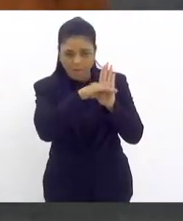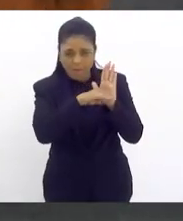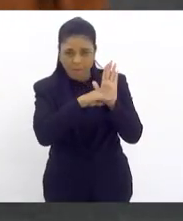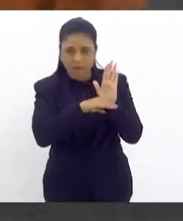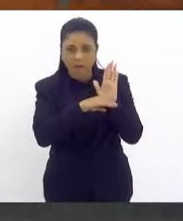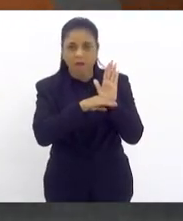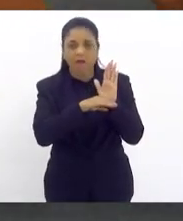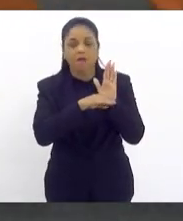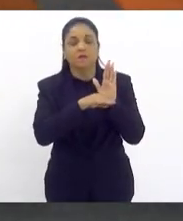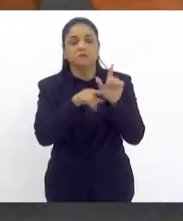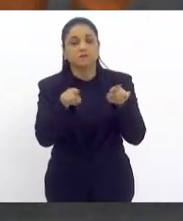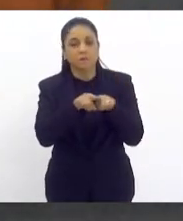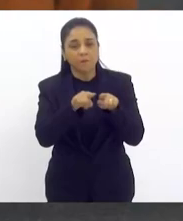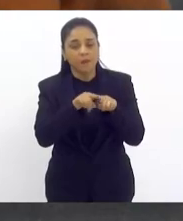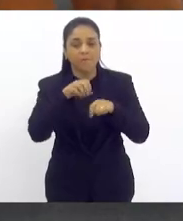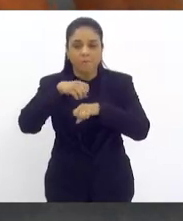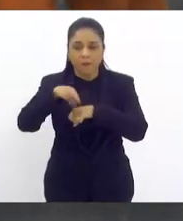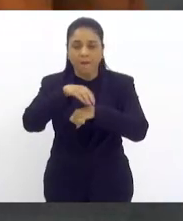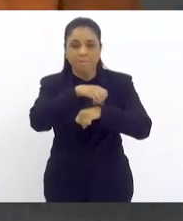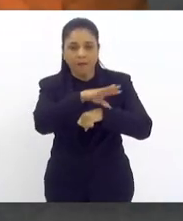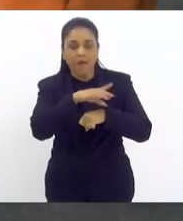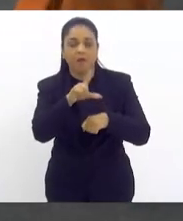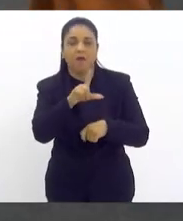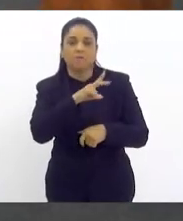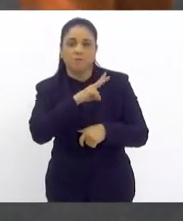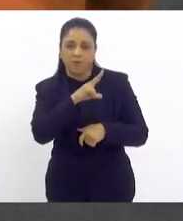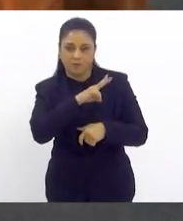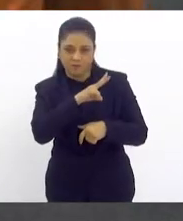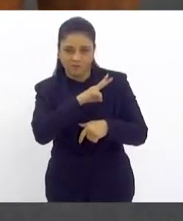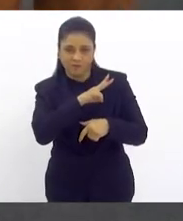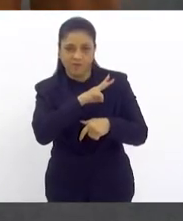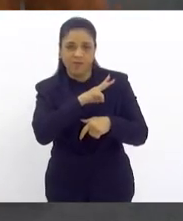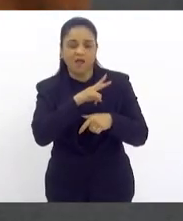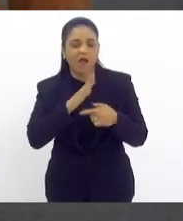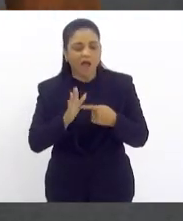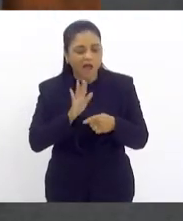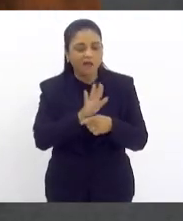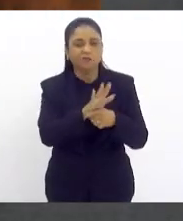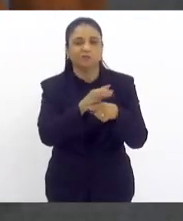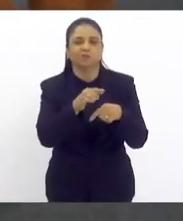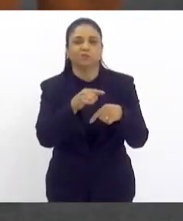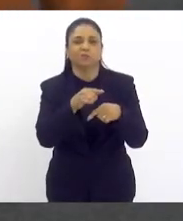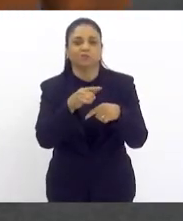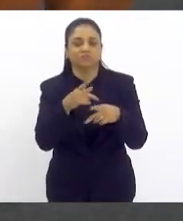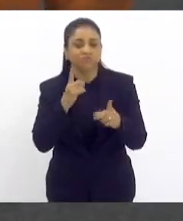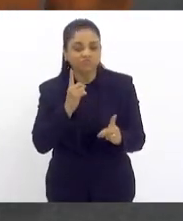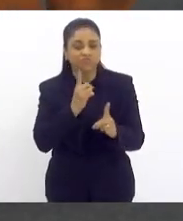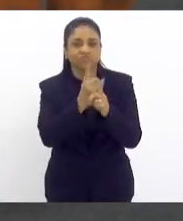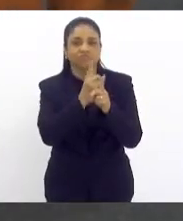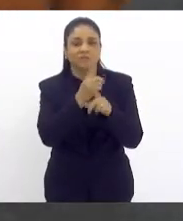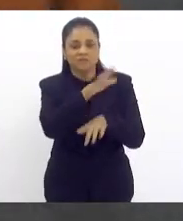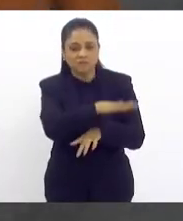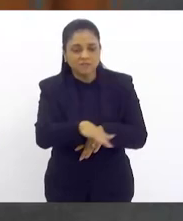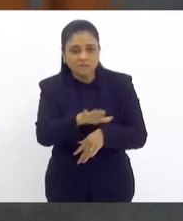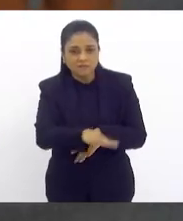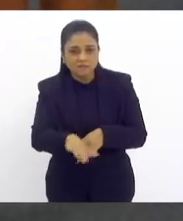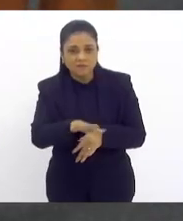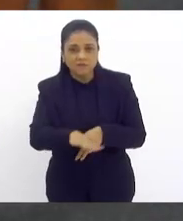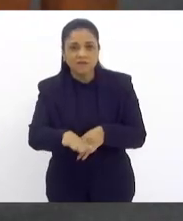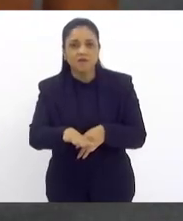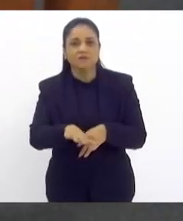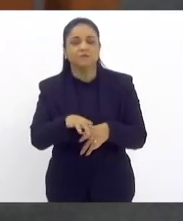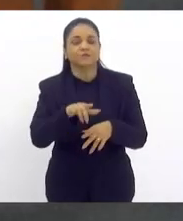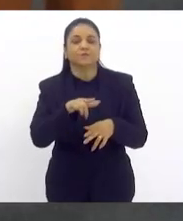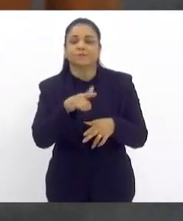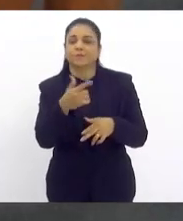Ampliar para setor privado vai nos ajudar muito a diagnosticar os casos daquelas crianças que não são atendidas